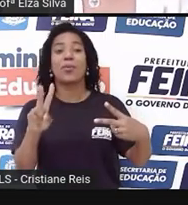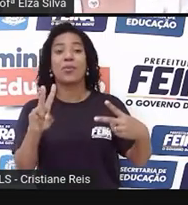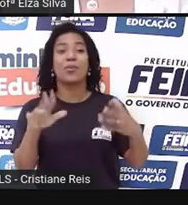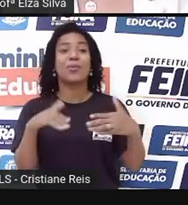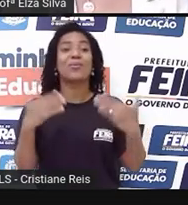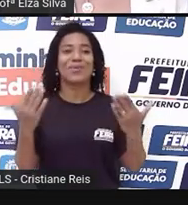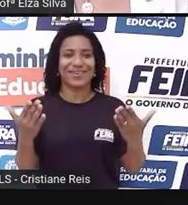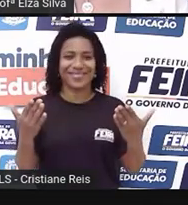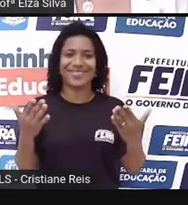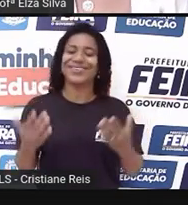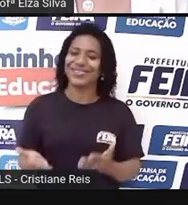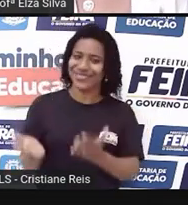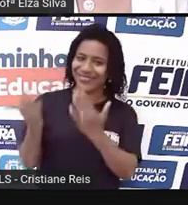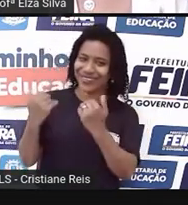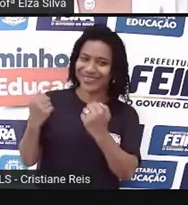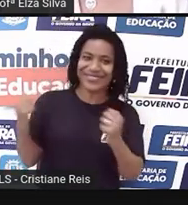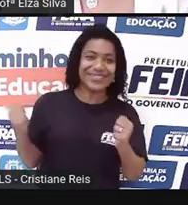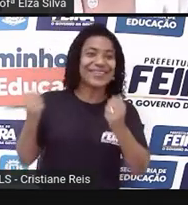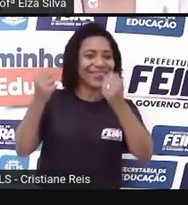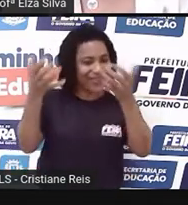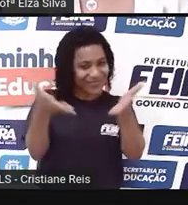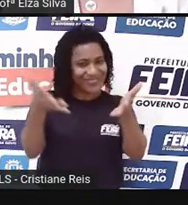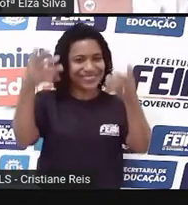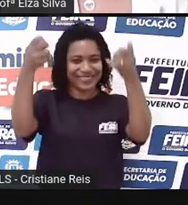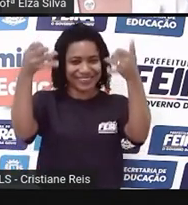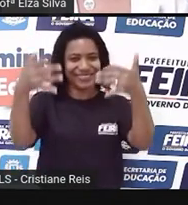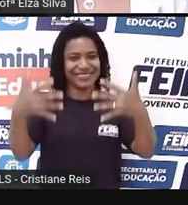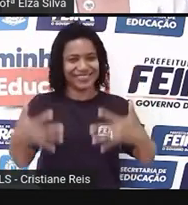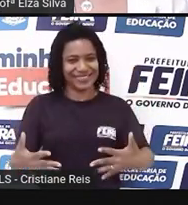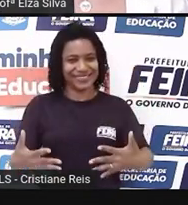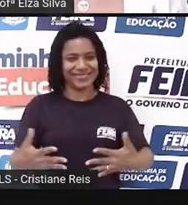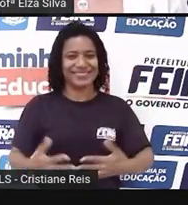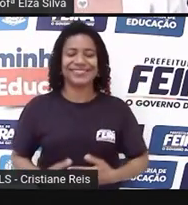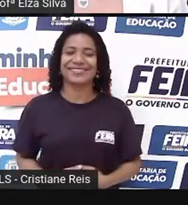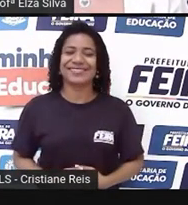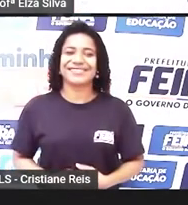sobre isso que nós vamos aprender hoje. Ok? So.